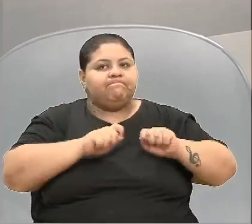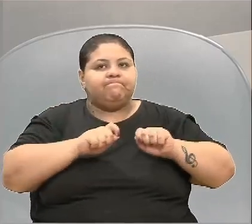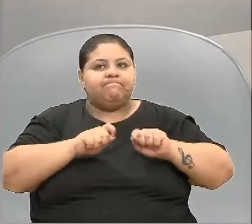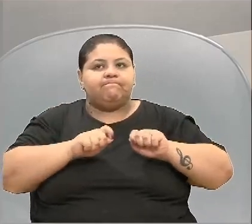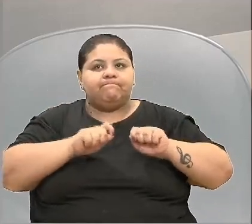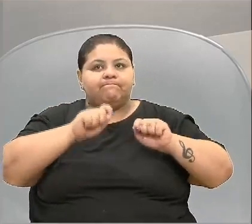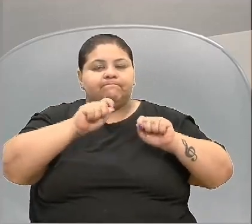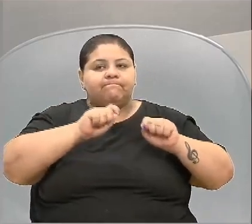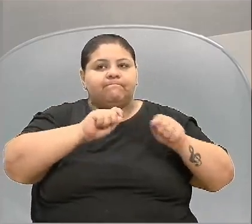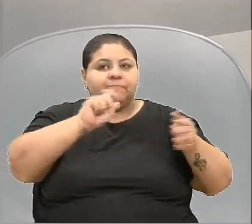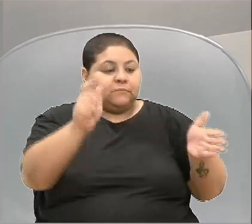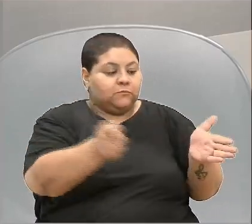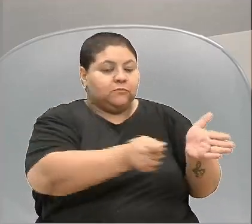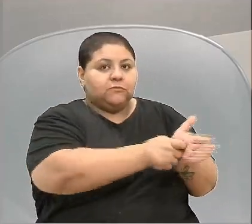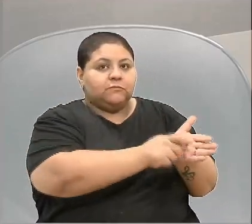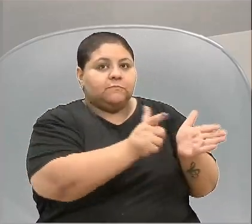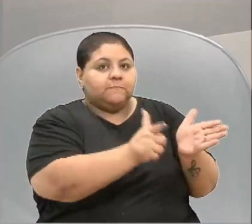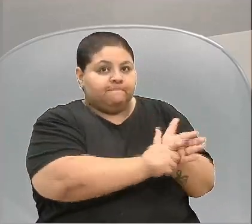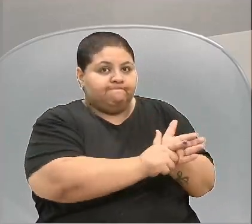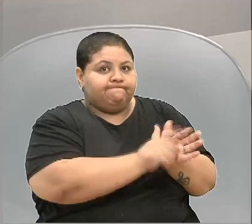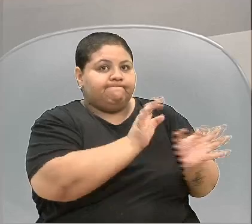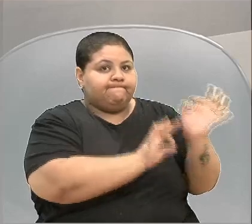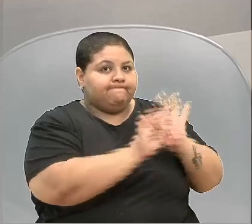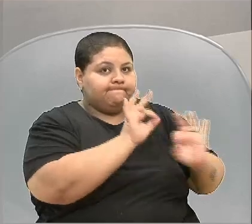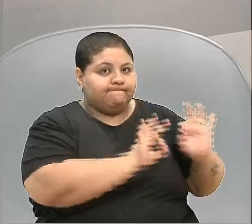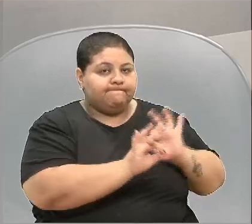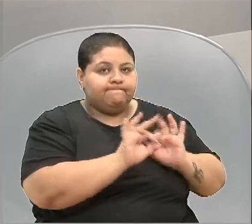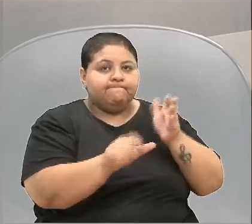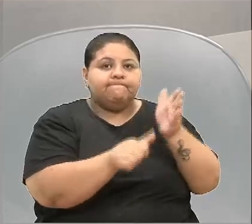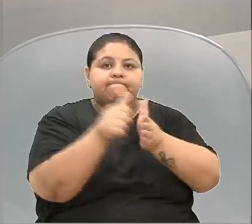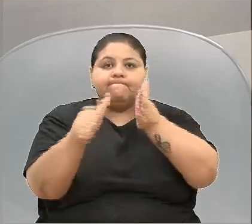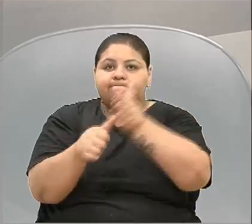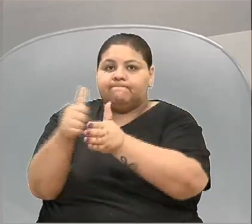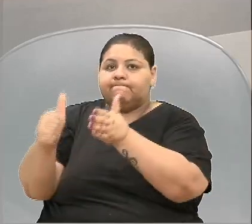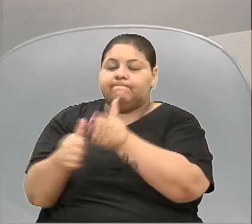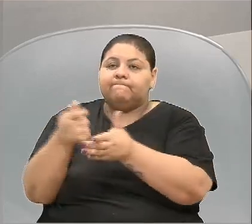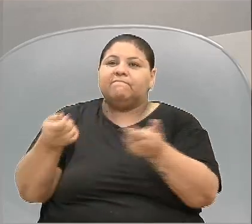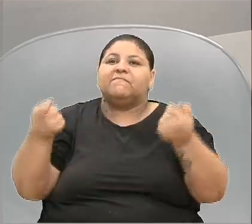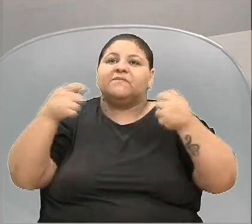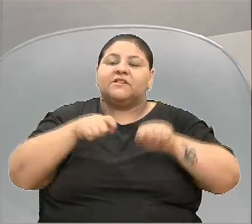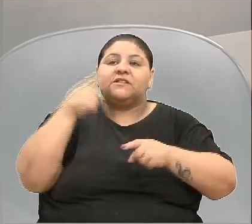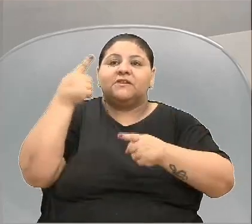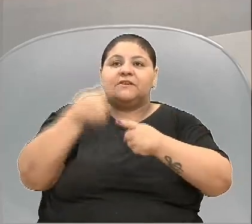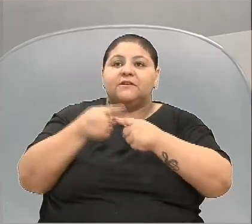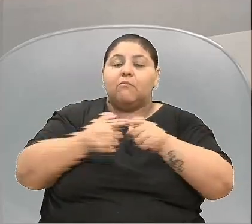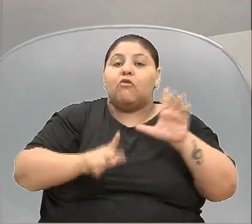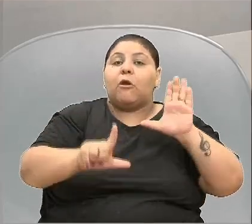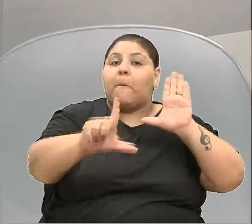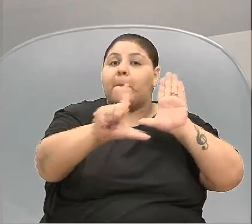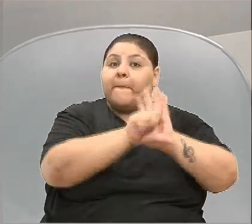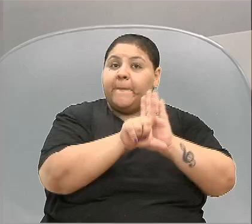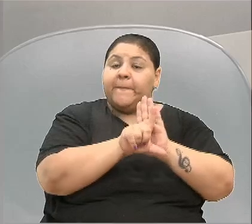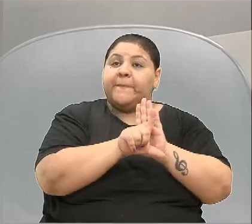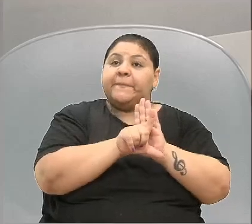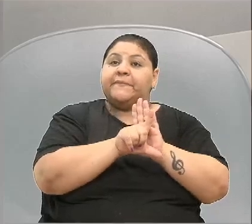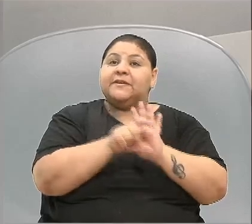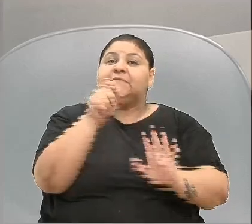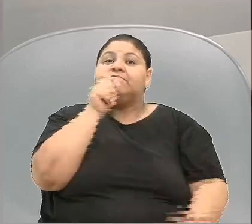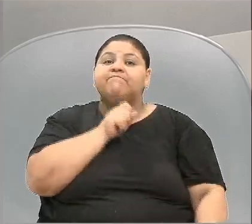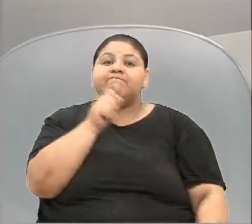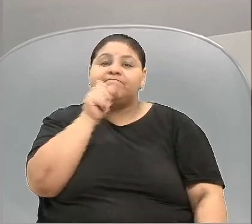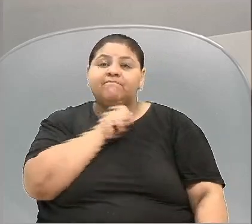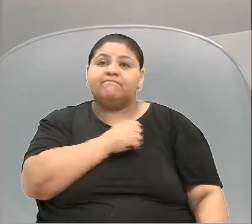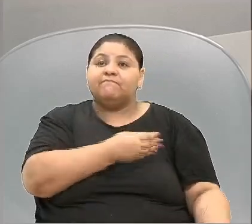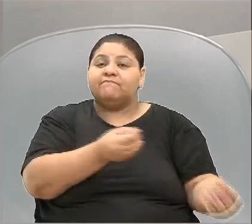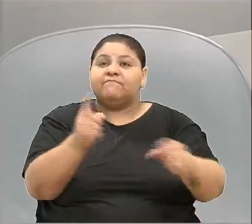no papel, houve algumas adequações, melhoria se faz necessária, porque é uma lei ainda muito antiga, e muitas